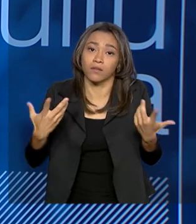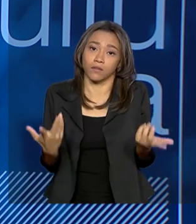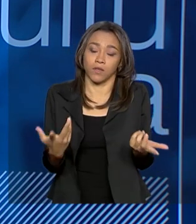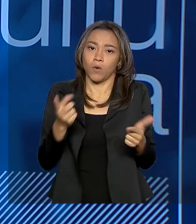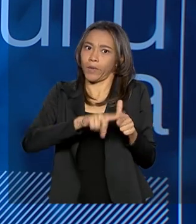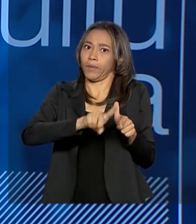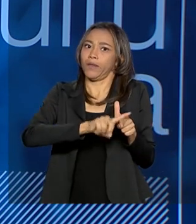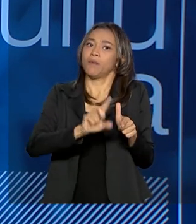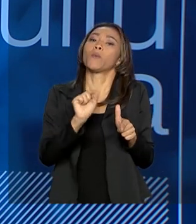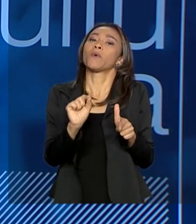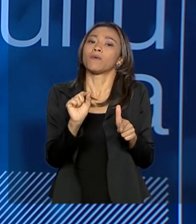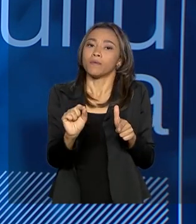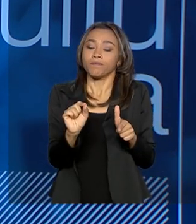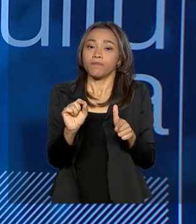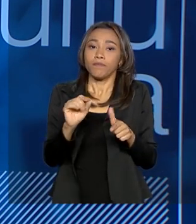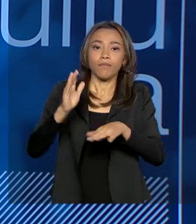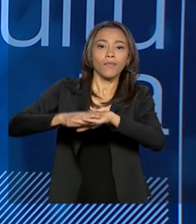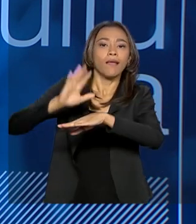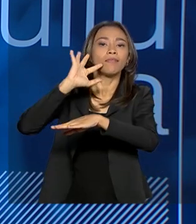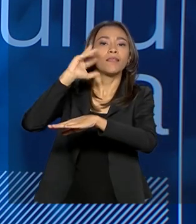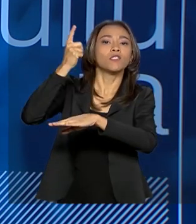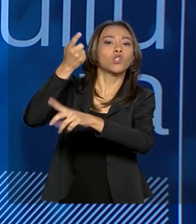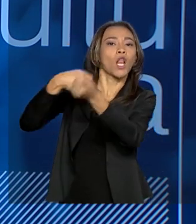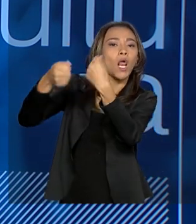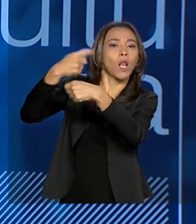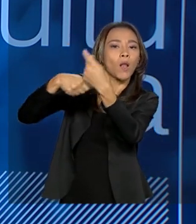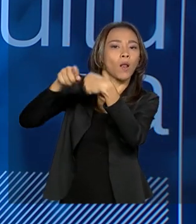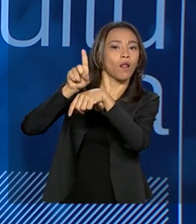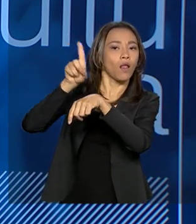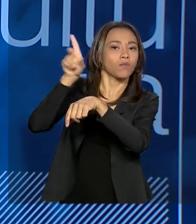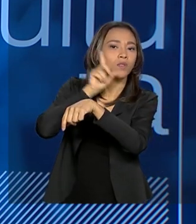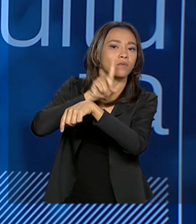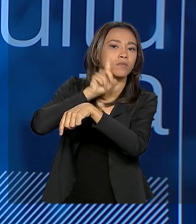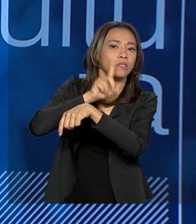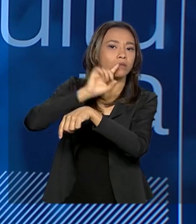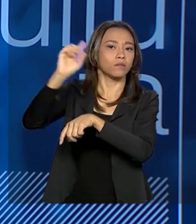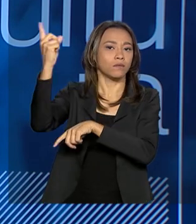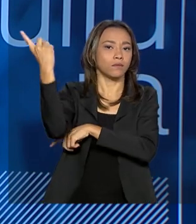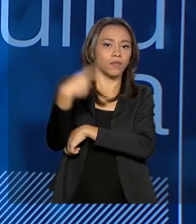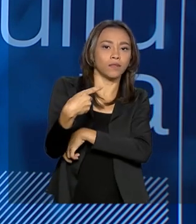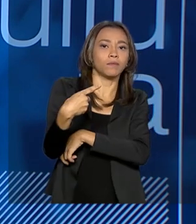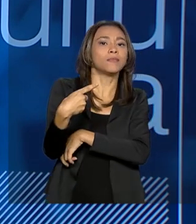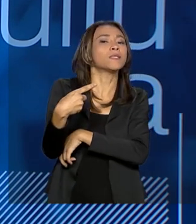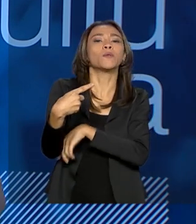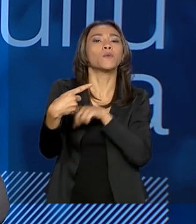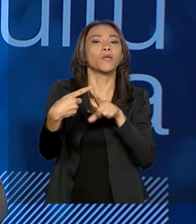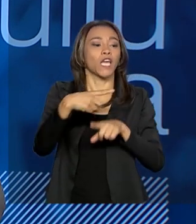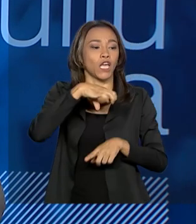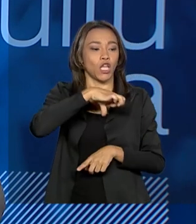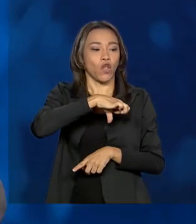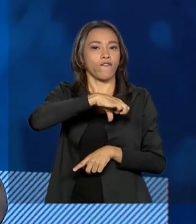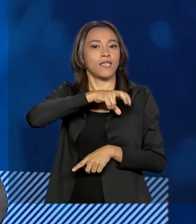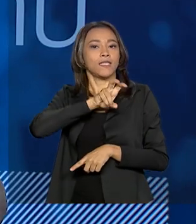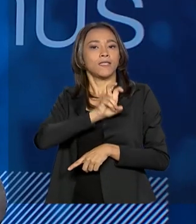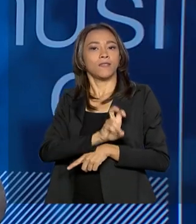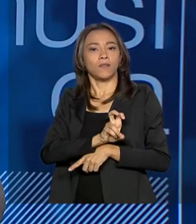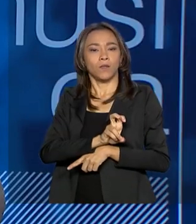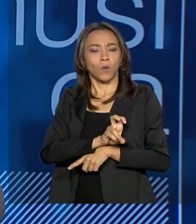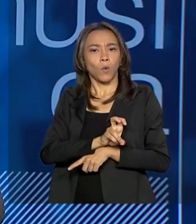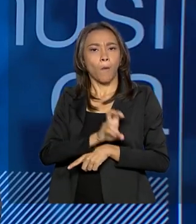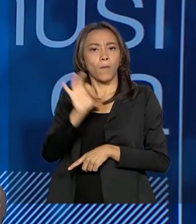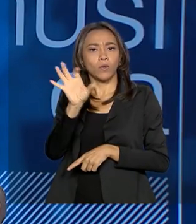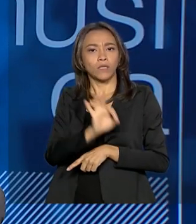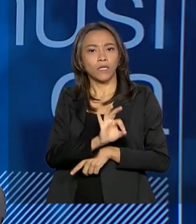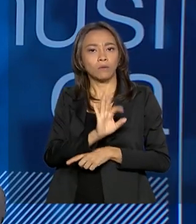decisões de negócios em Los Angeles determinam que 95% das